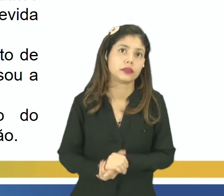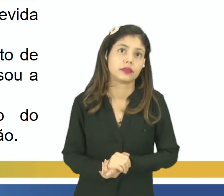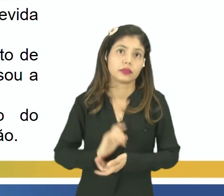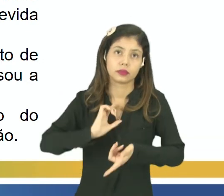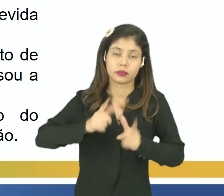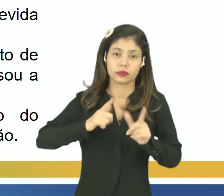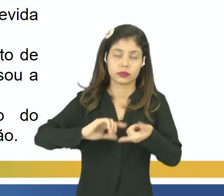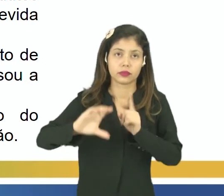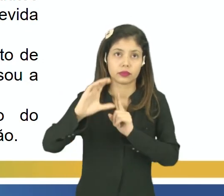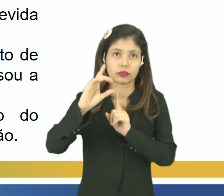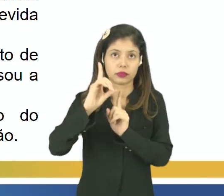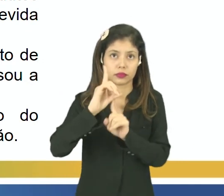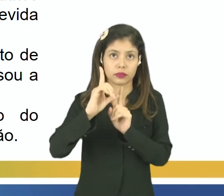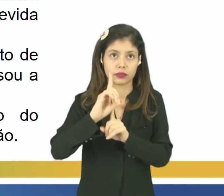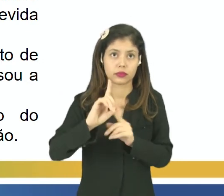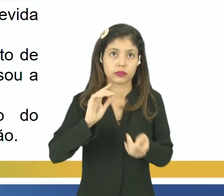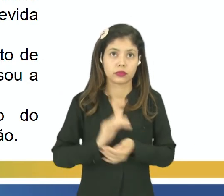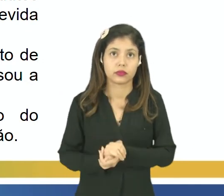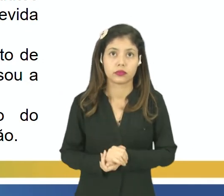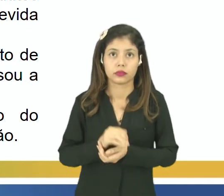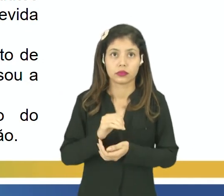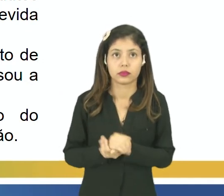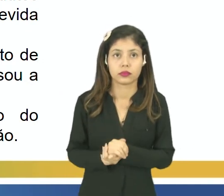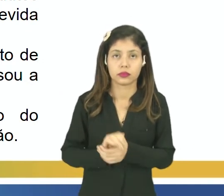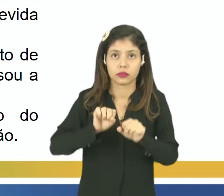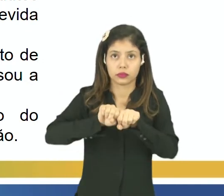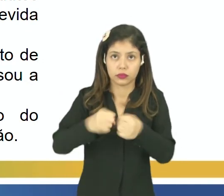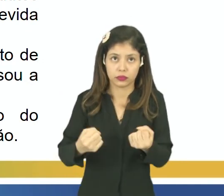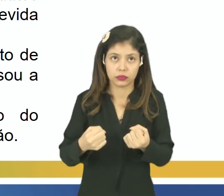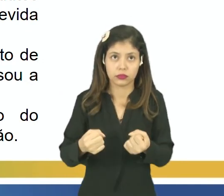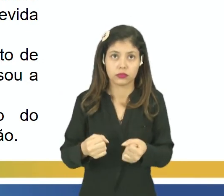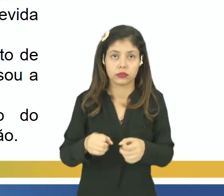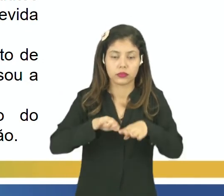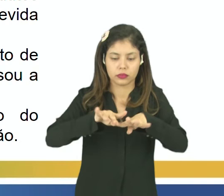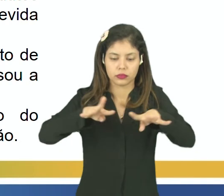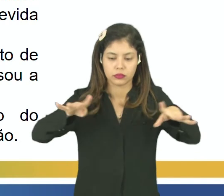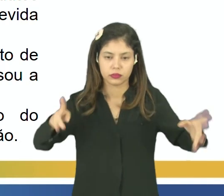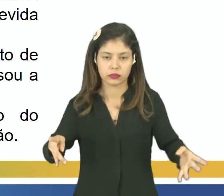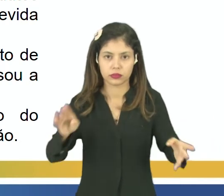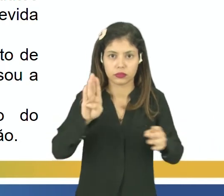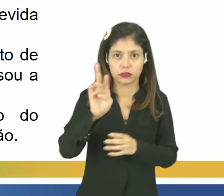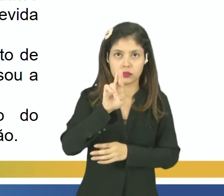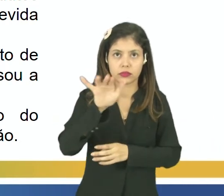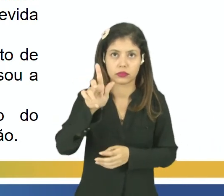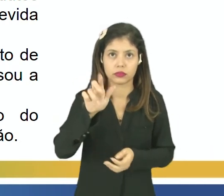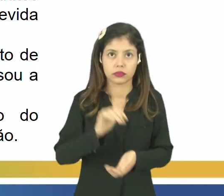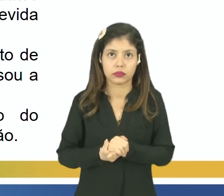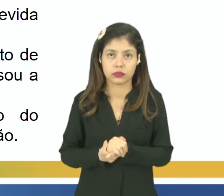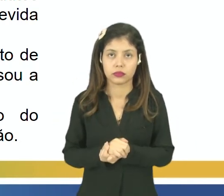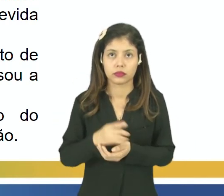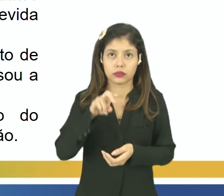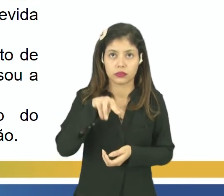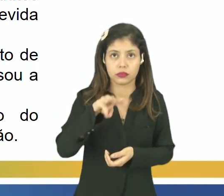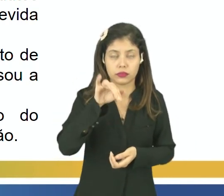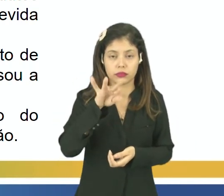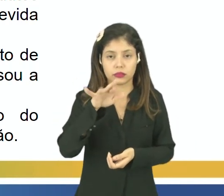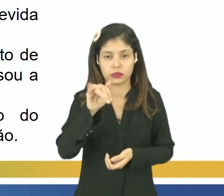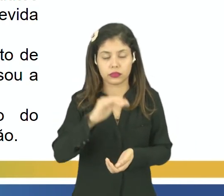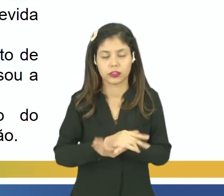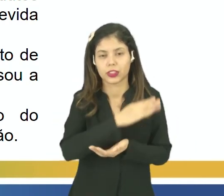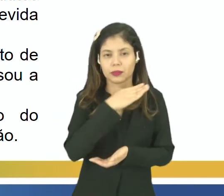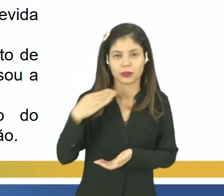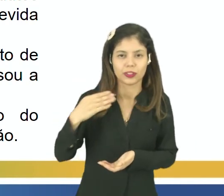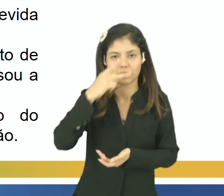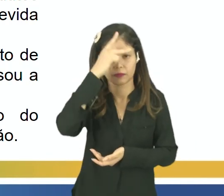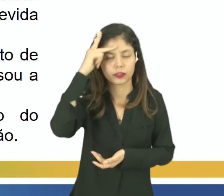Nesse caso, ocorrido foi o quê? Foi o rompimento de uma barragem de rejeitos de mineração, né? O que levou à mortandade de